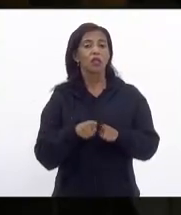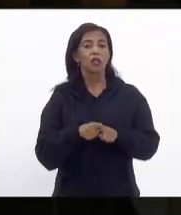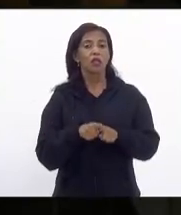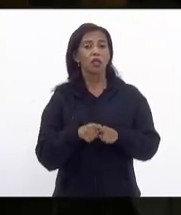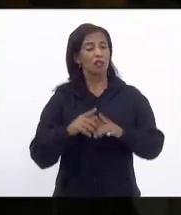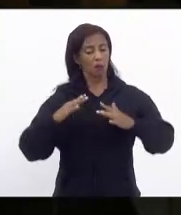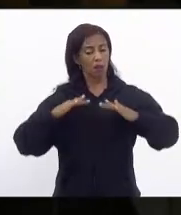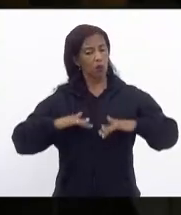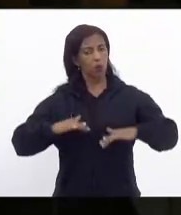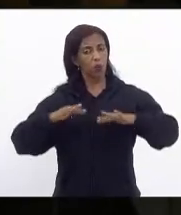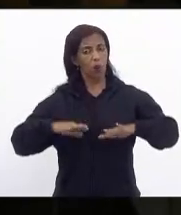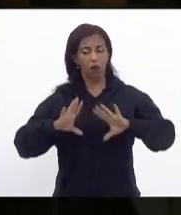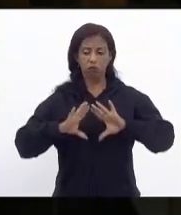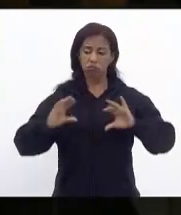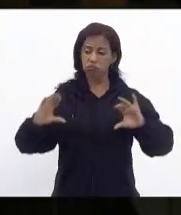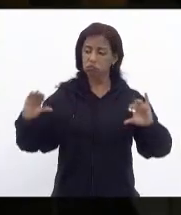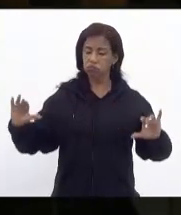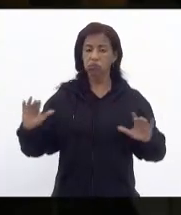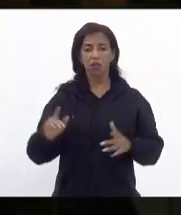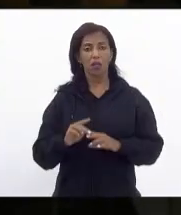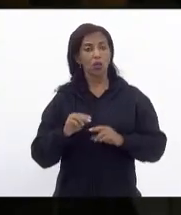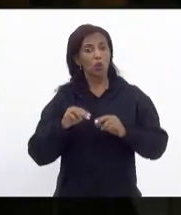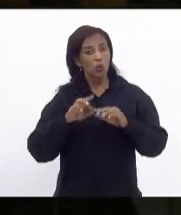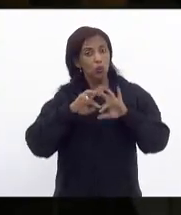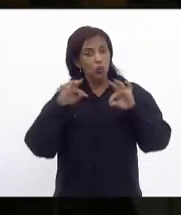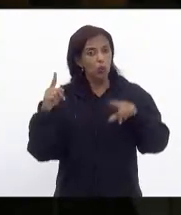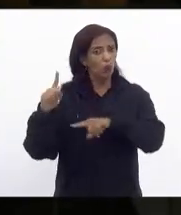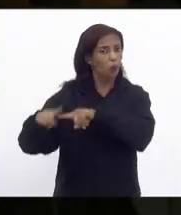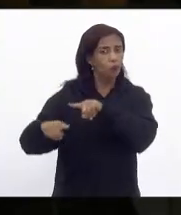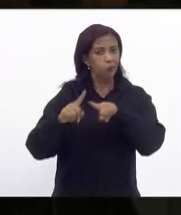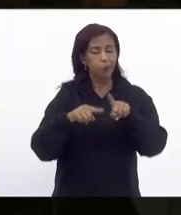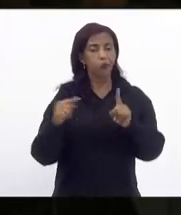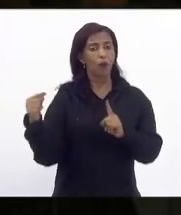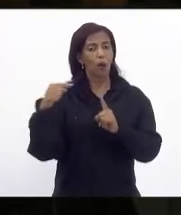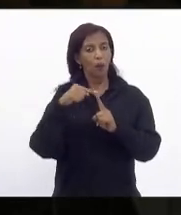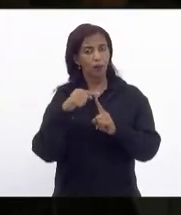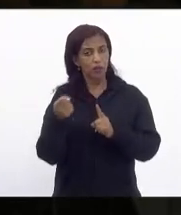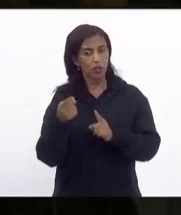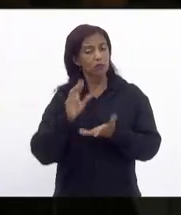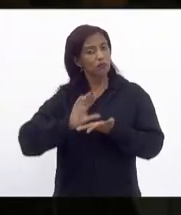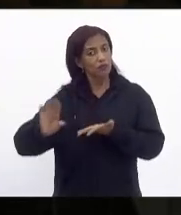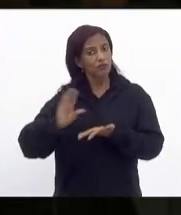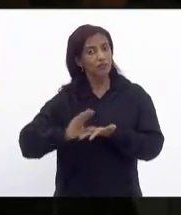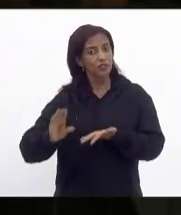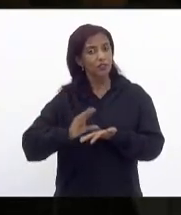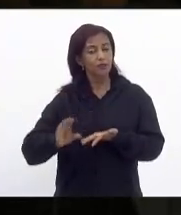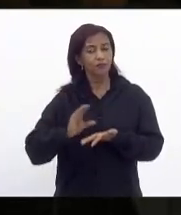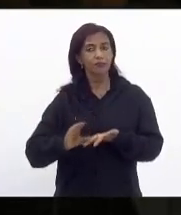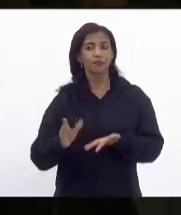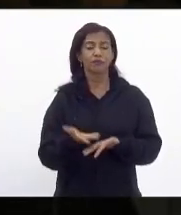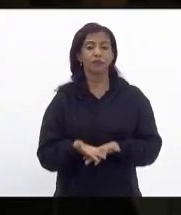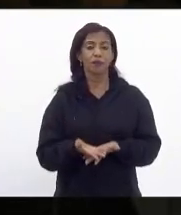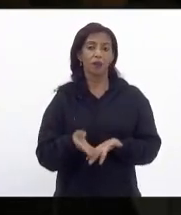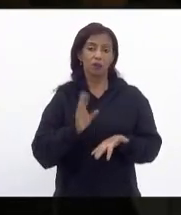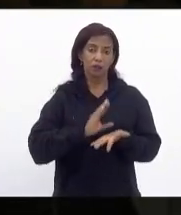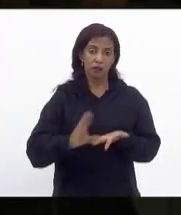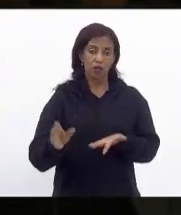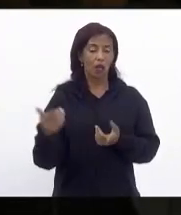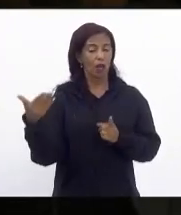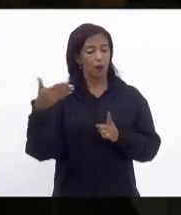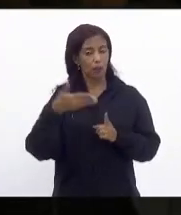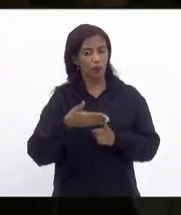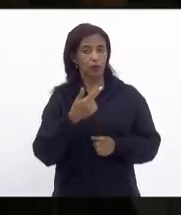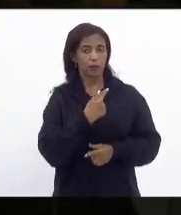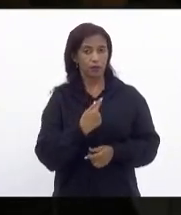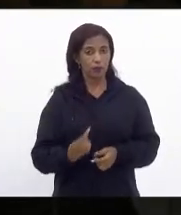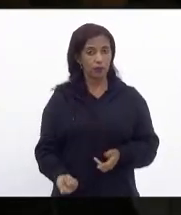conforto enfim todos esses elementos podem ser objeto de investimentos a partir desse recurso apontado pelo